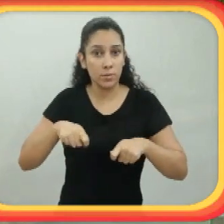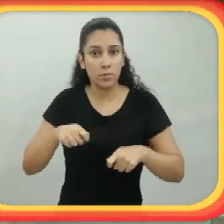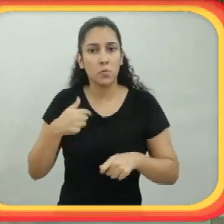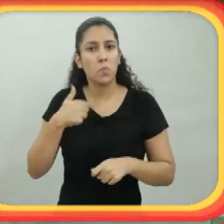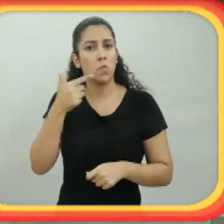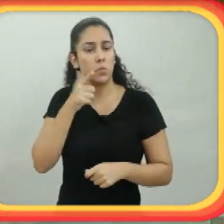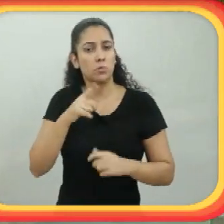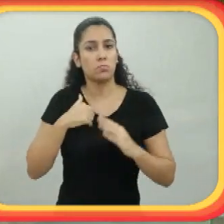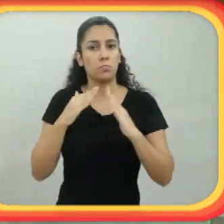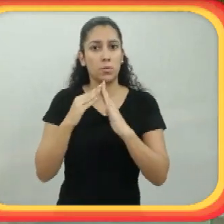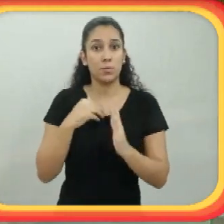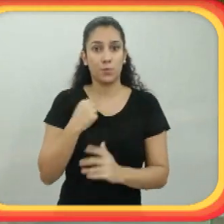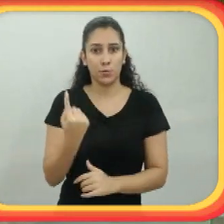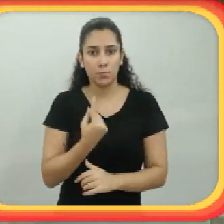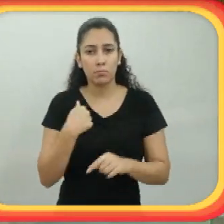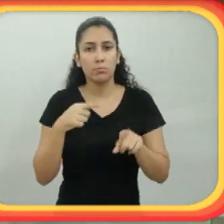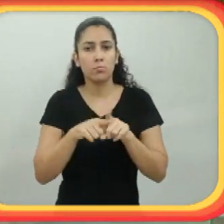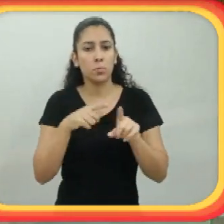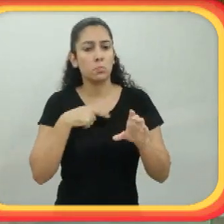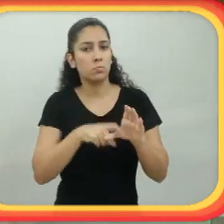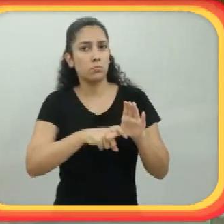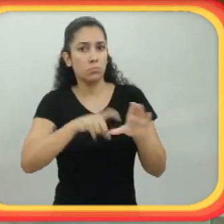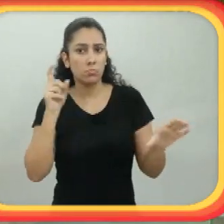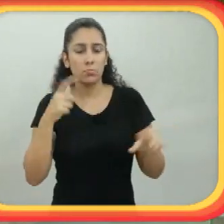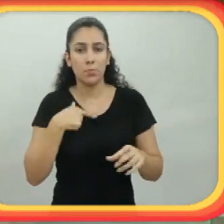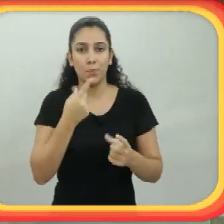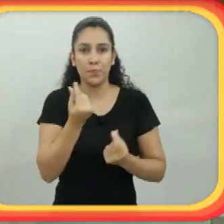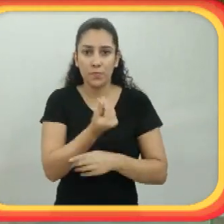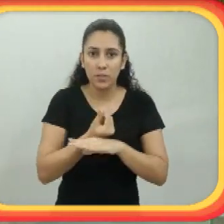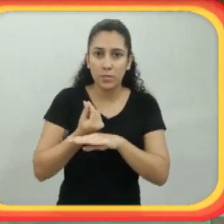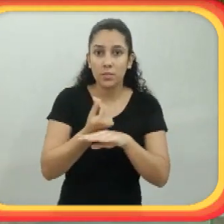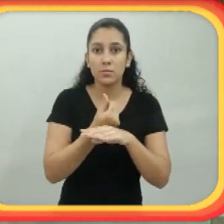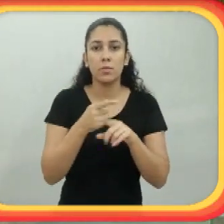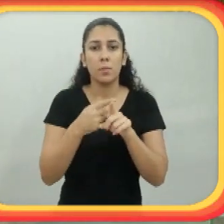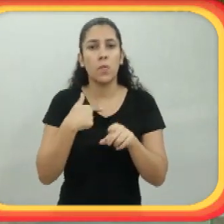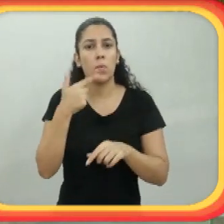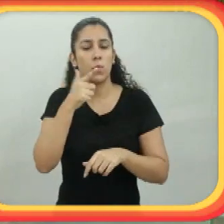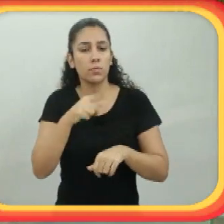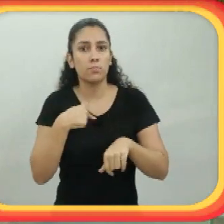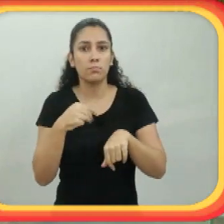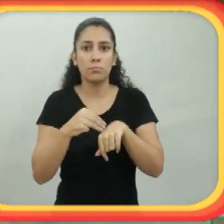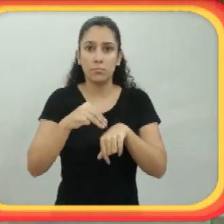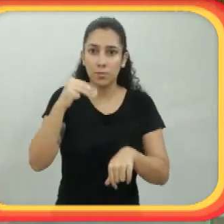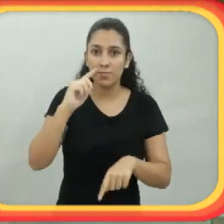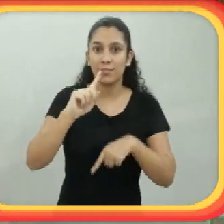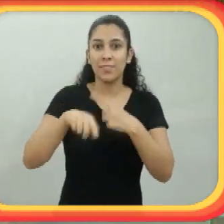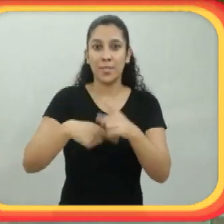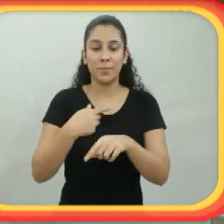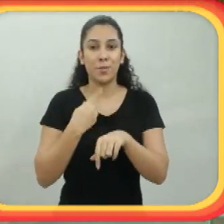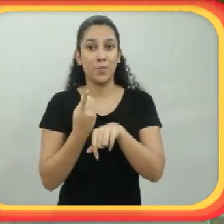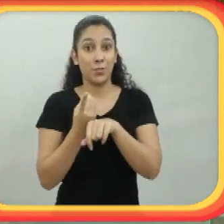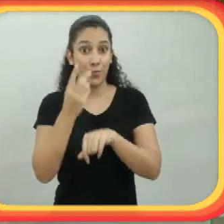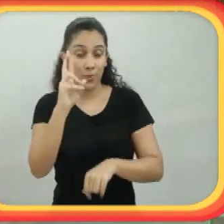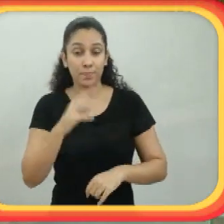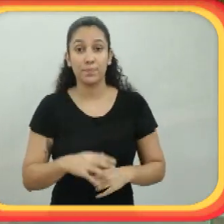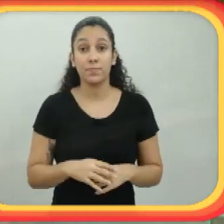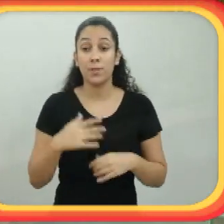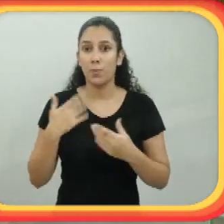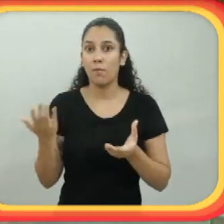conquistas que lá atrás eu jamais imaginaria, né. E todas elas